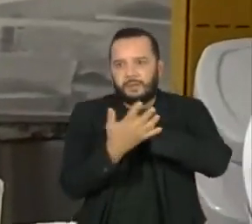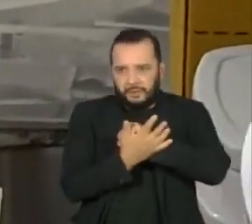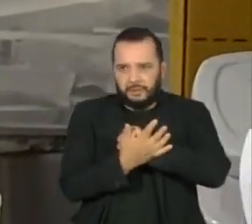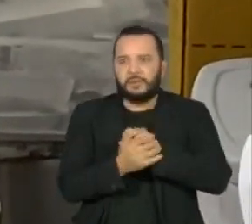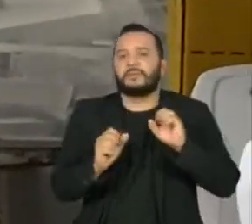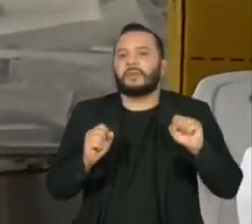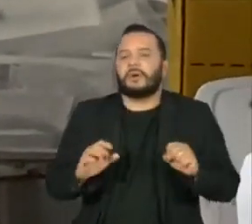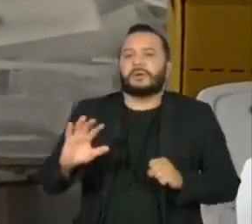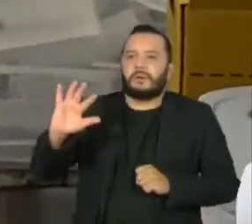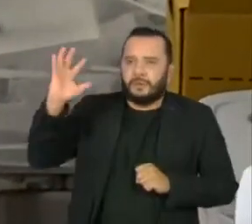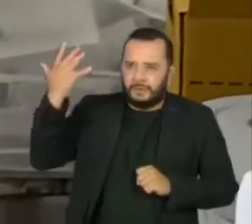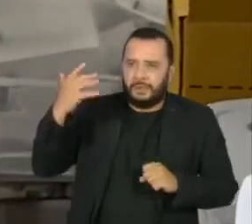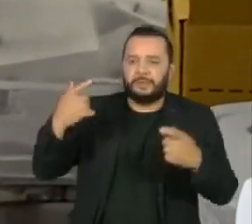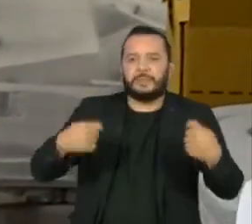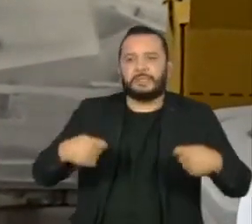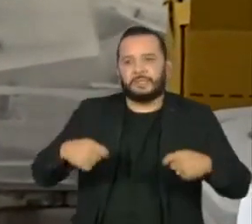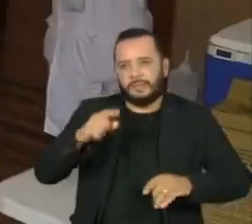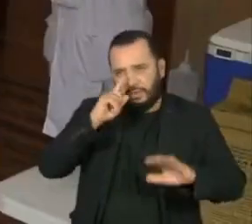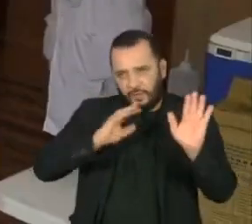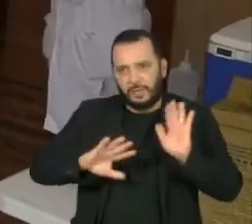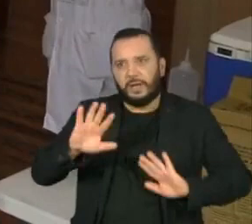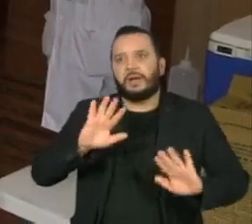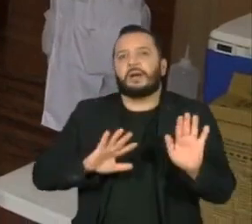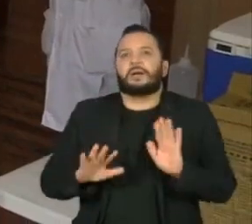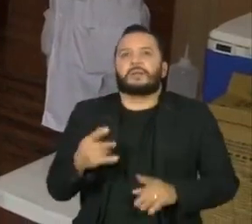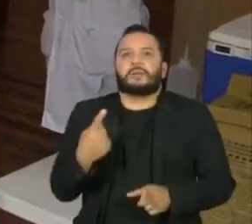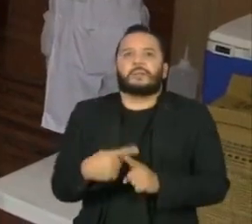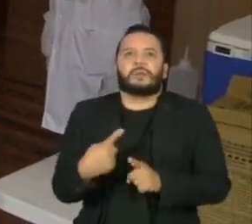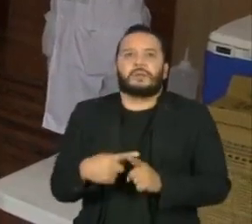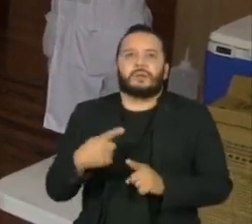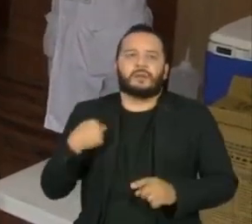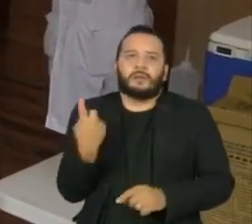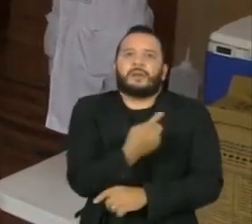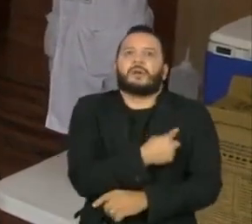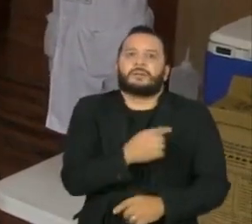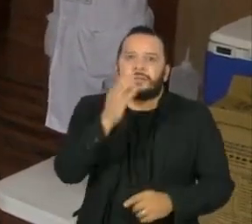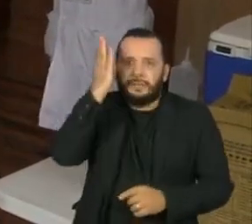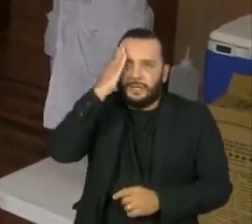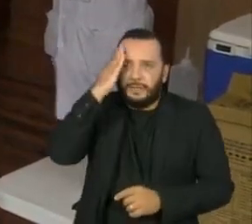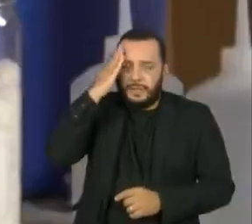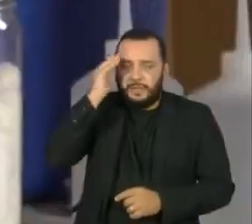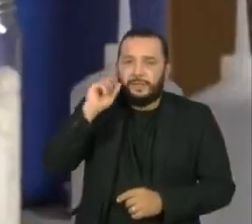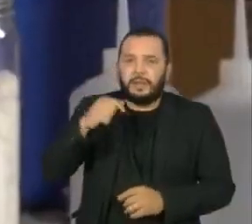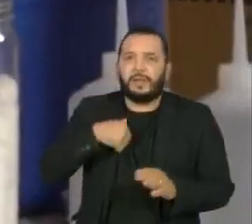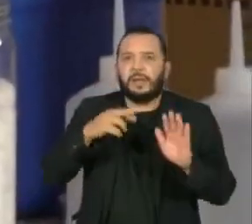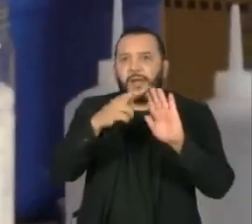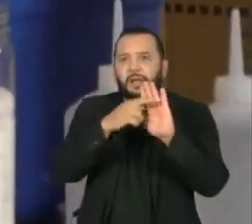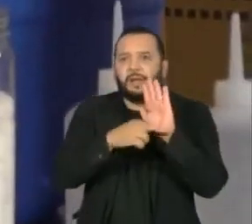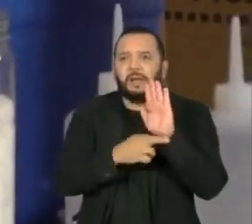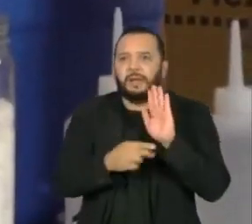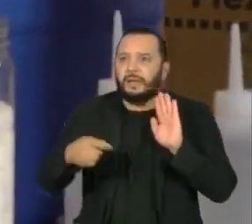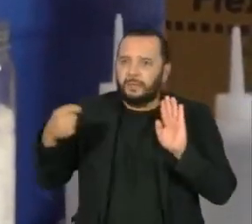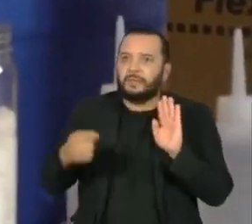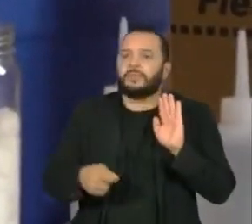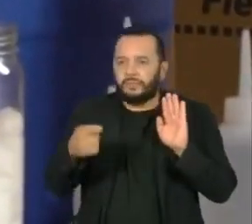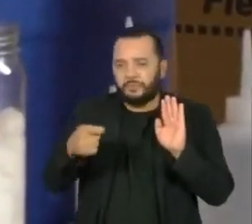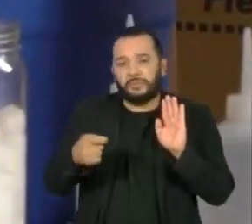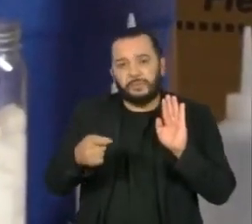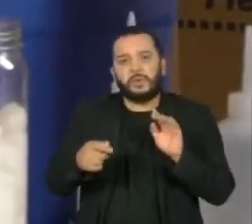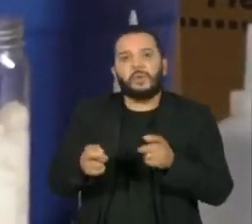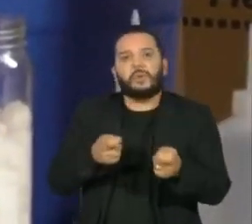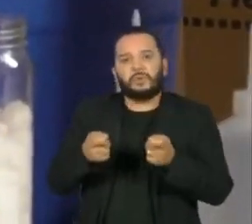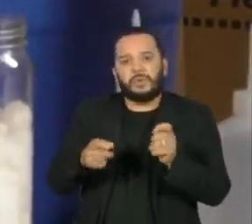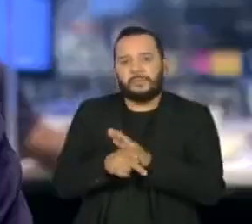É sempre preciso ter cuidado, porque nós precisamos tomar novas medidas duras se a situação epidemiológica